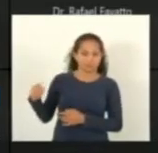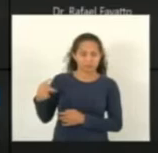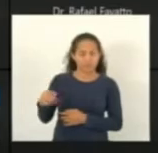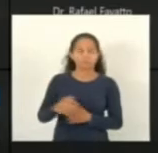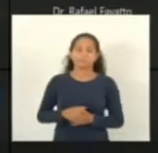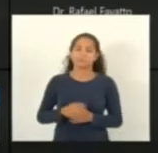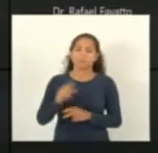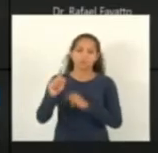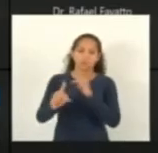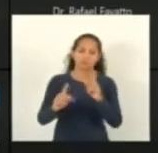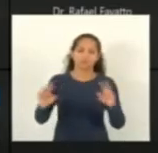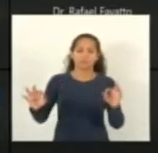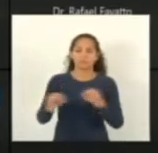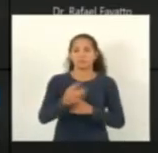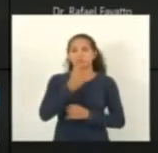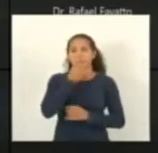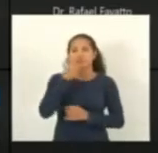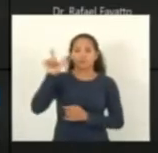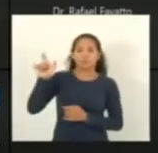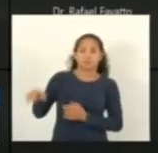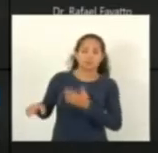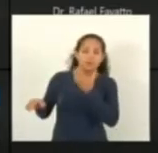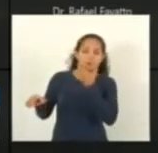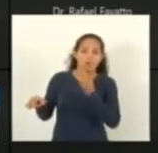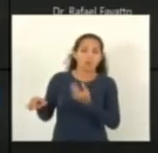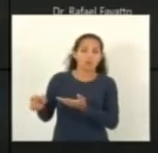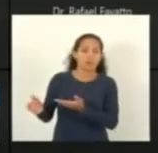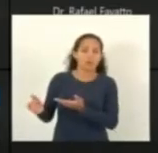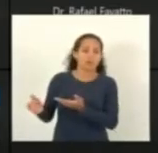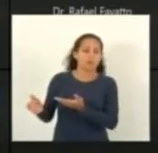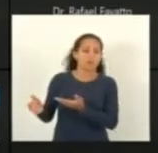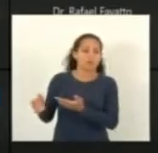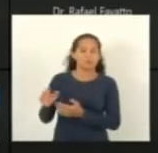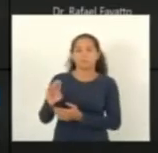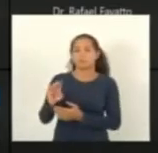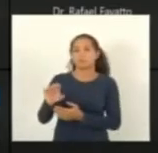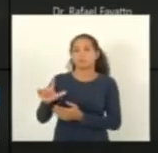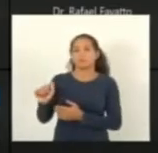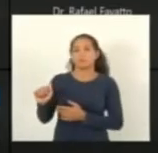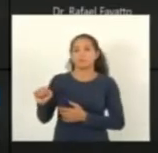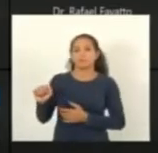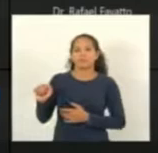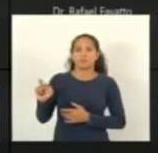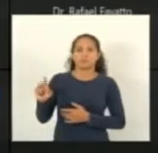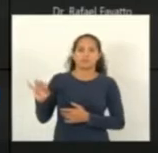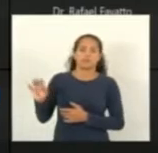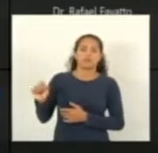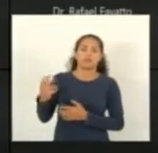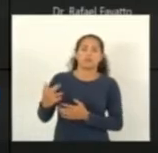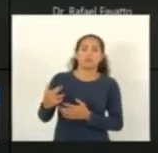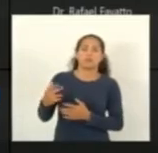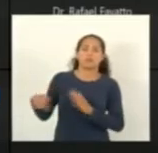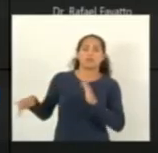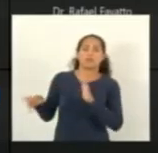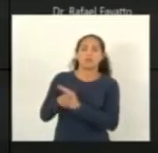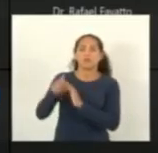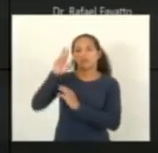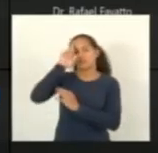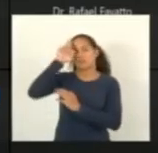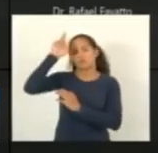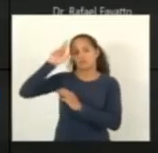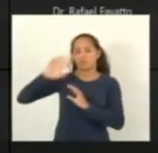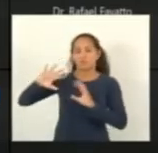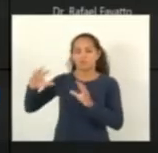Cachoeiro porque o Belas Artes sempre foi uma grande tradição em Cachoeiro ele era o proprietário do Belas Artes e deixa uma